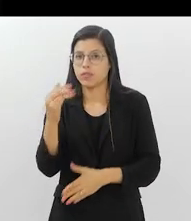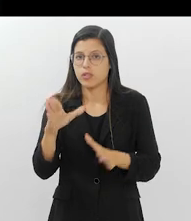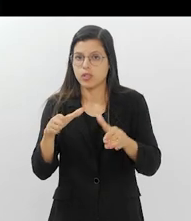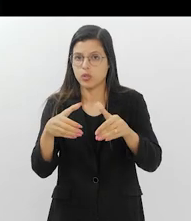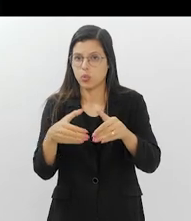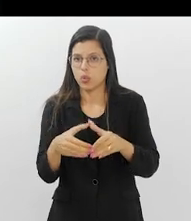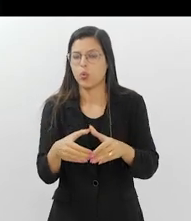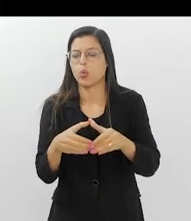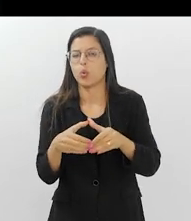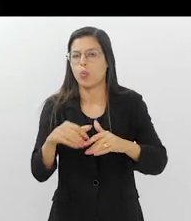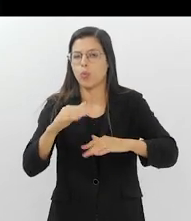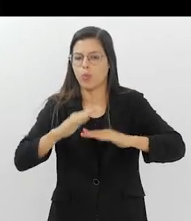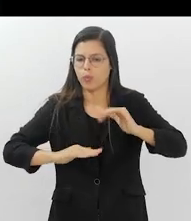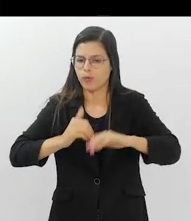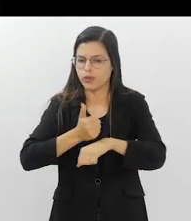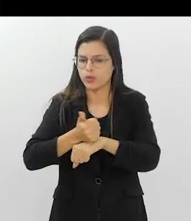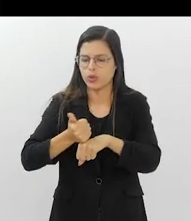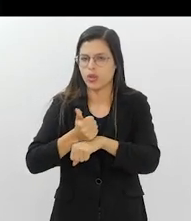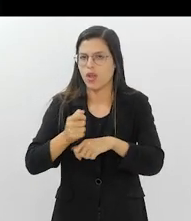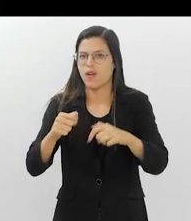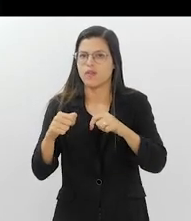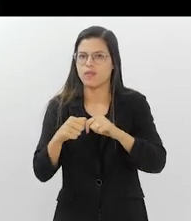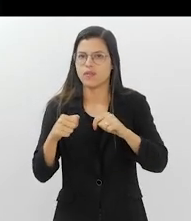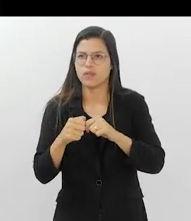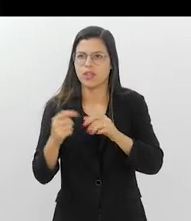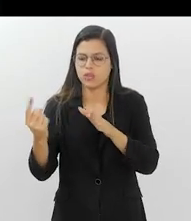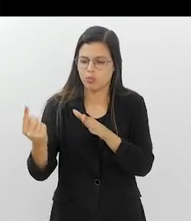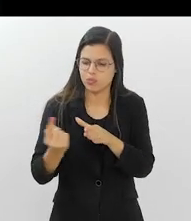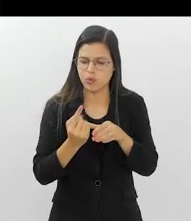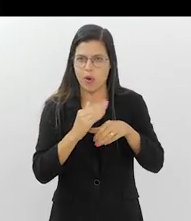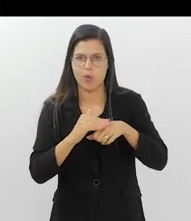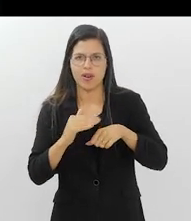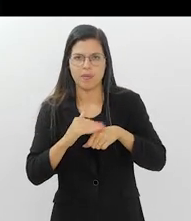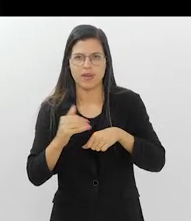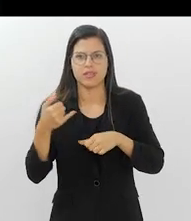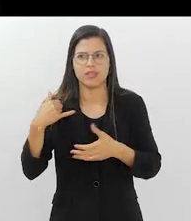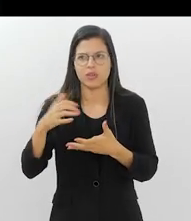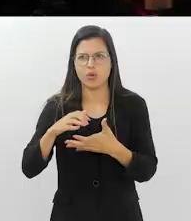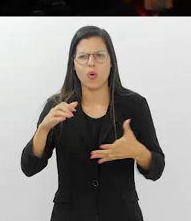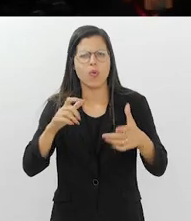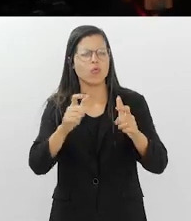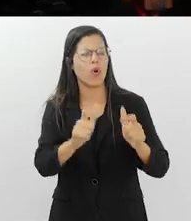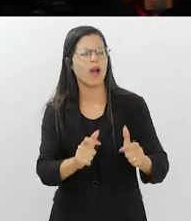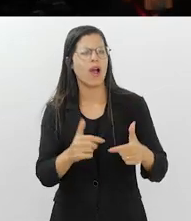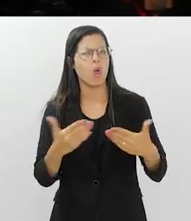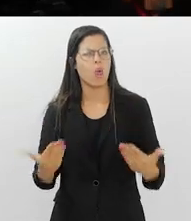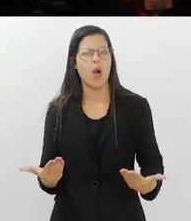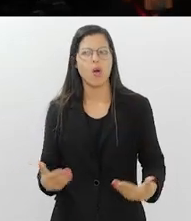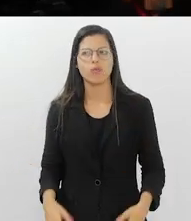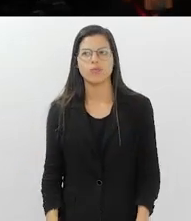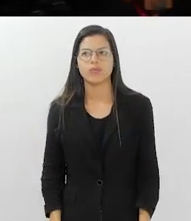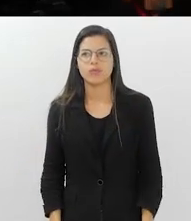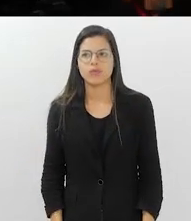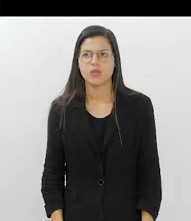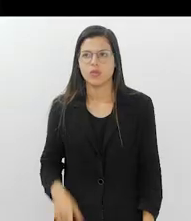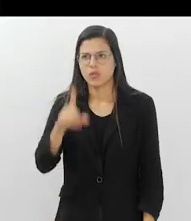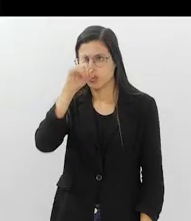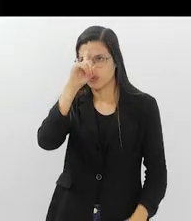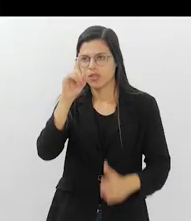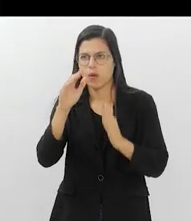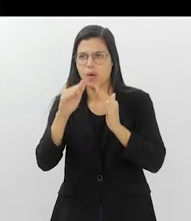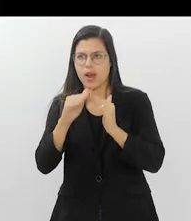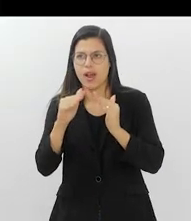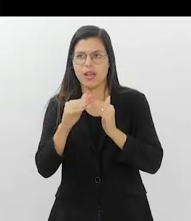rede o Hospital Casa faz no acolhimento a esses idosos. Aonde ela fica? Rede Hospital